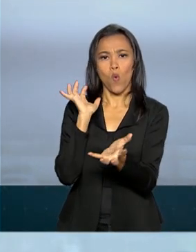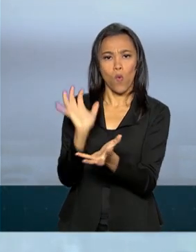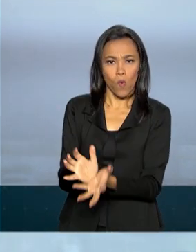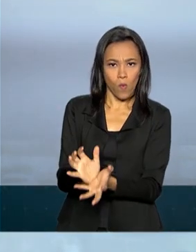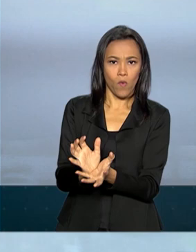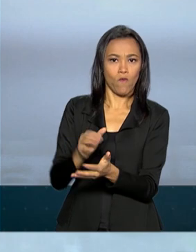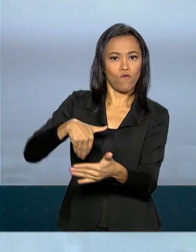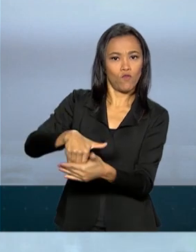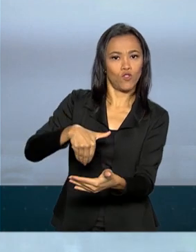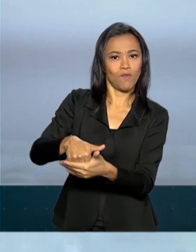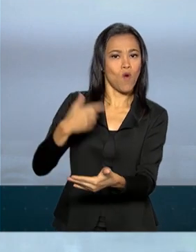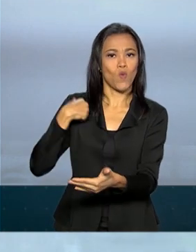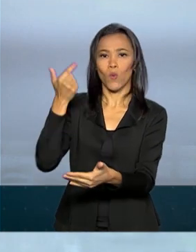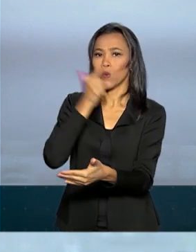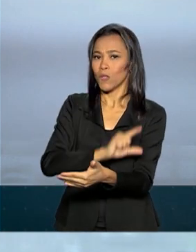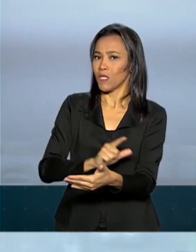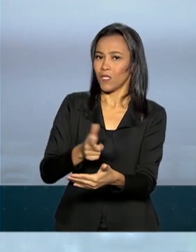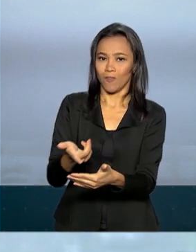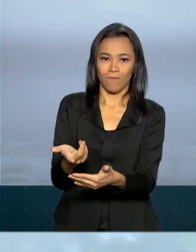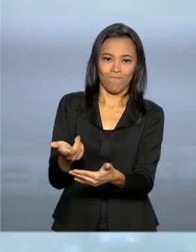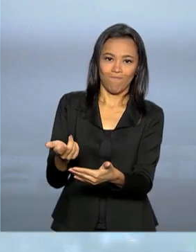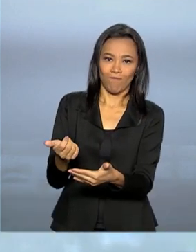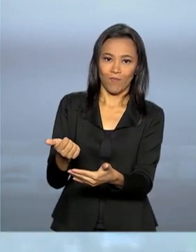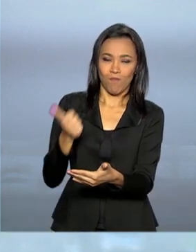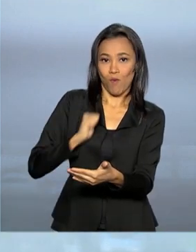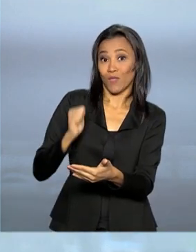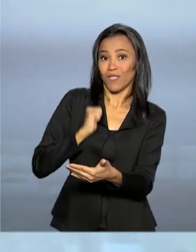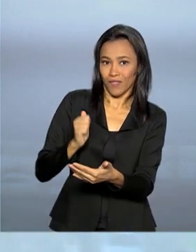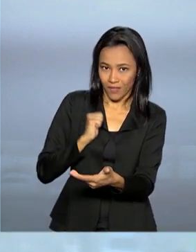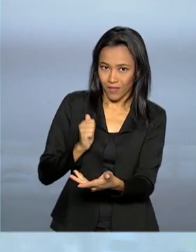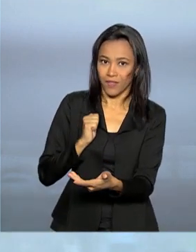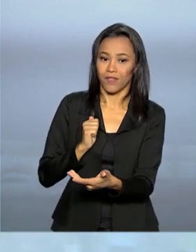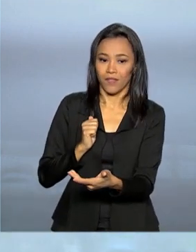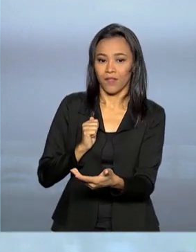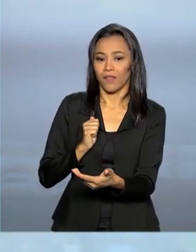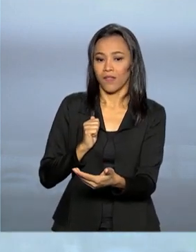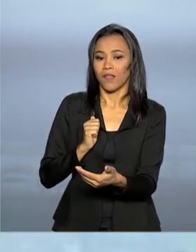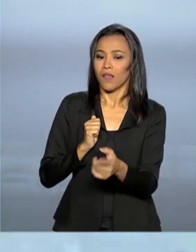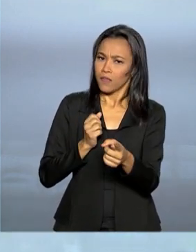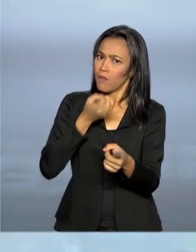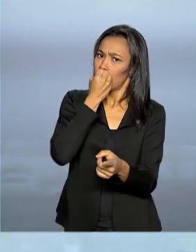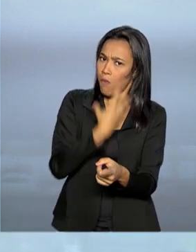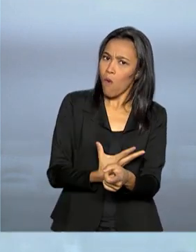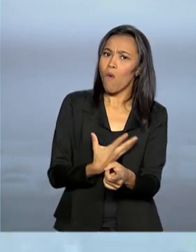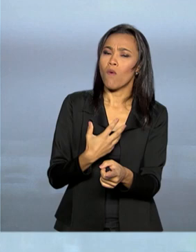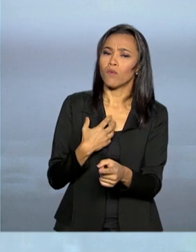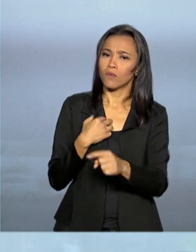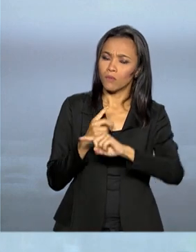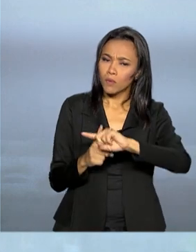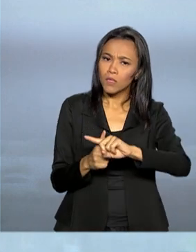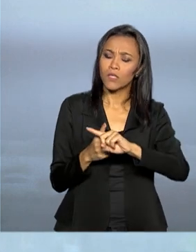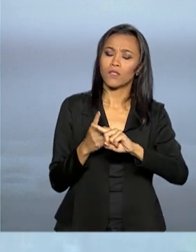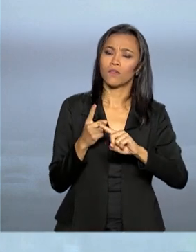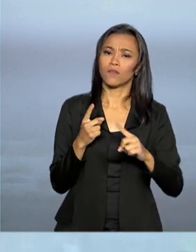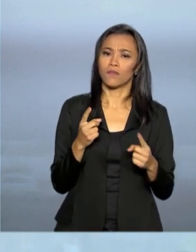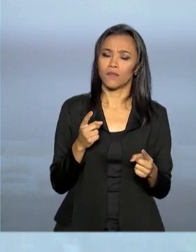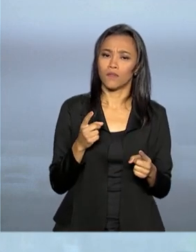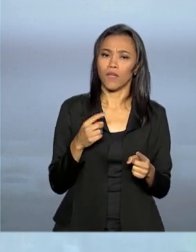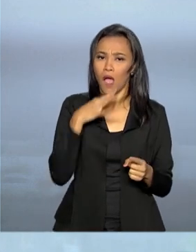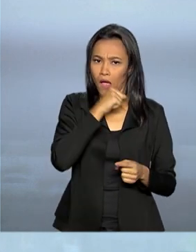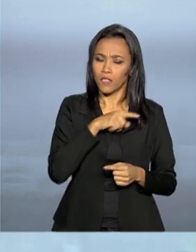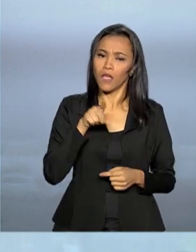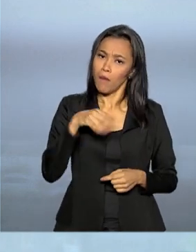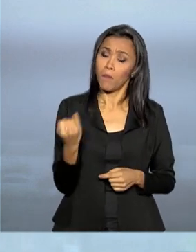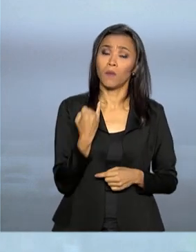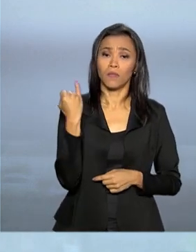não foi conquistada por bolsistas nossos. Então, são números positivos e que só confirmam, eu acho, a importância do